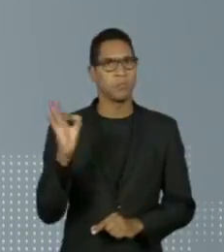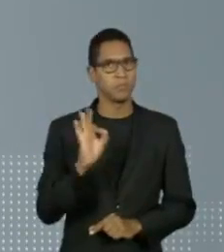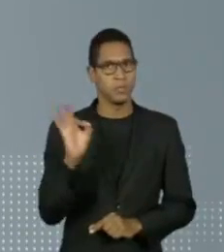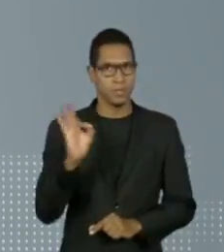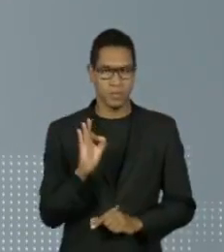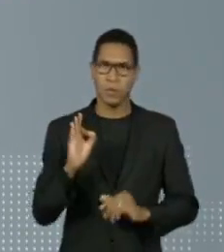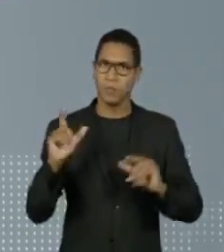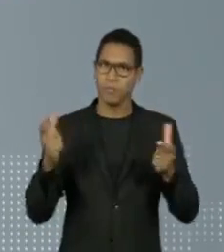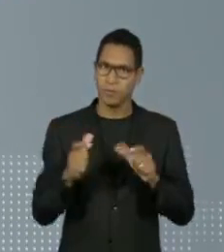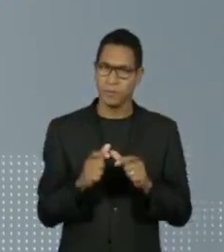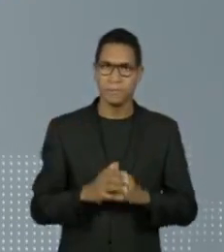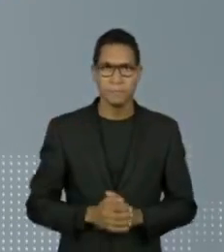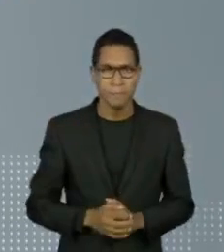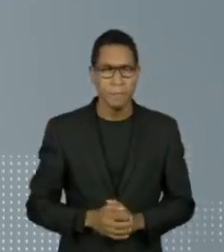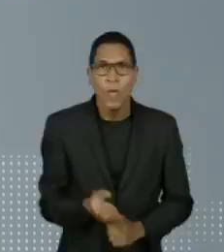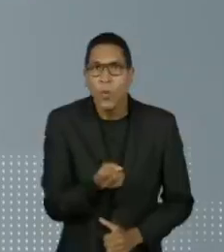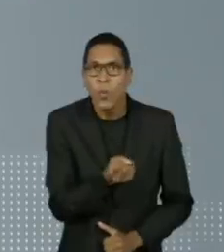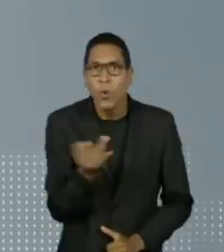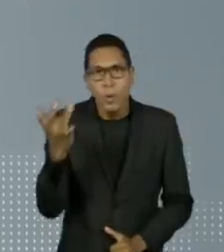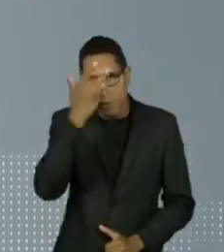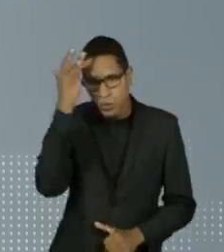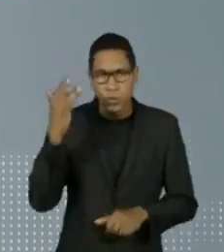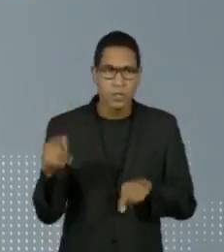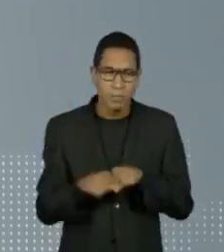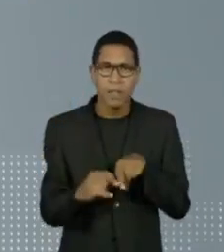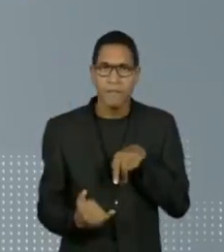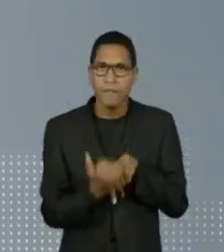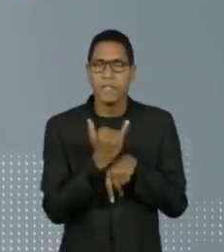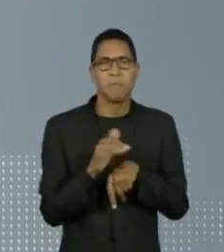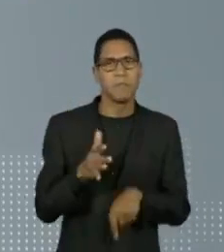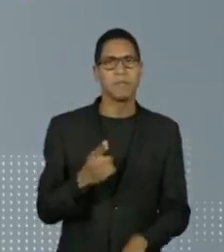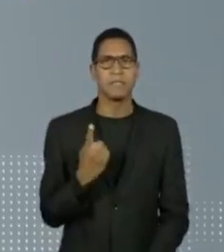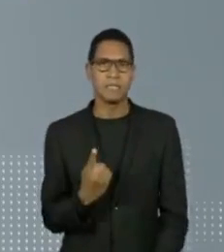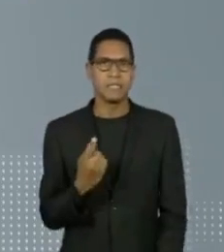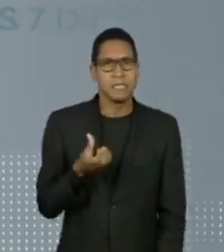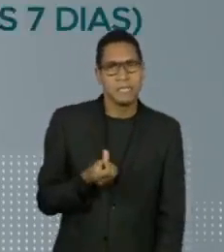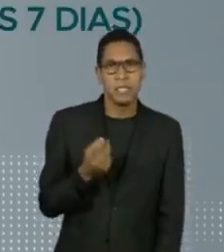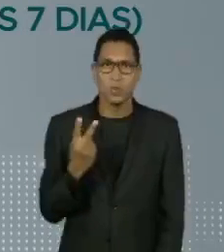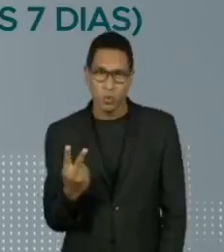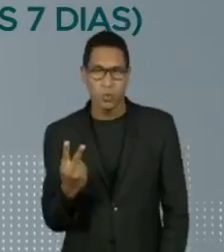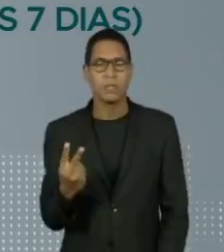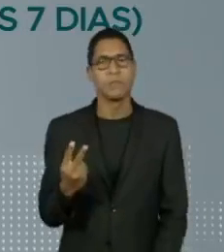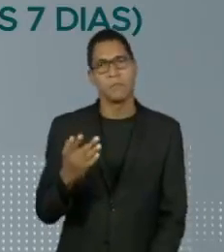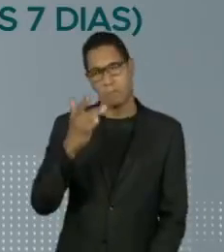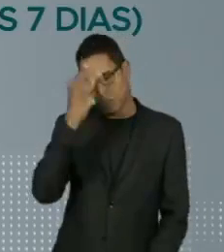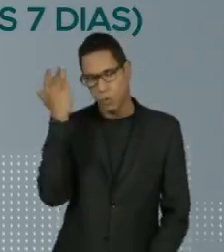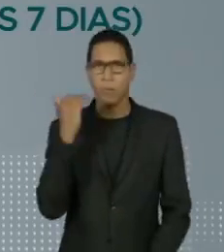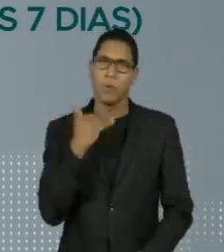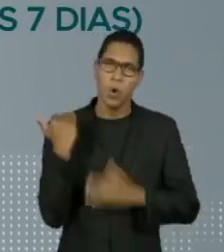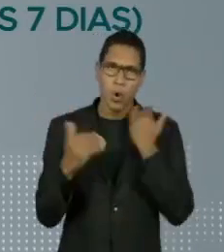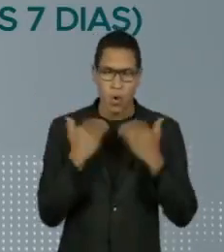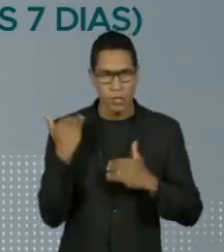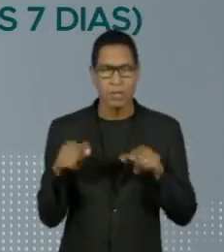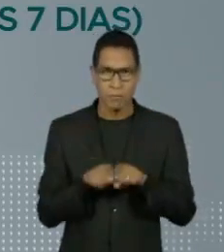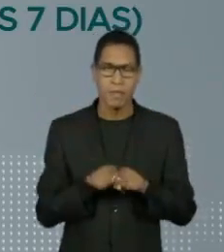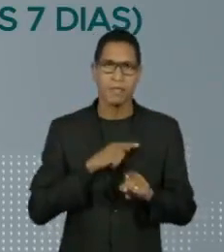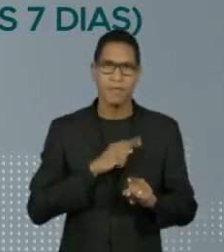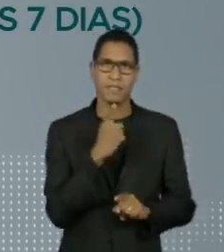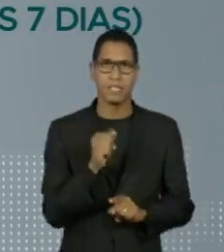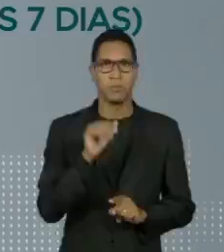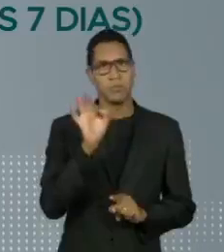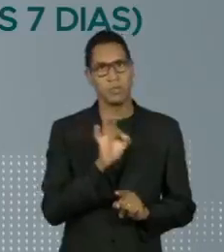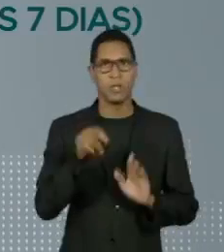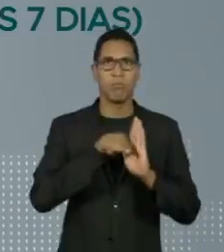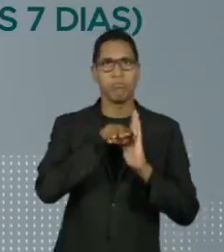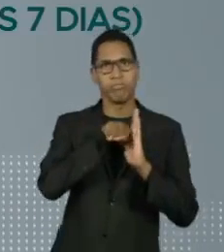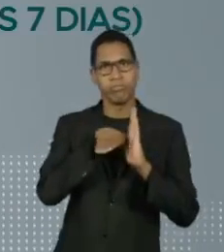semana. O número de vítimas se aproxima de 162 mil, com queda de 17%. Foram